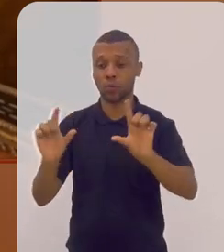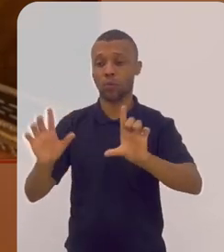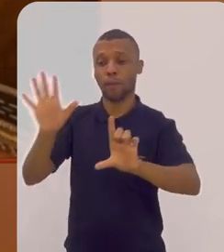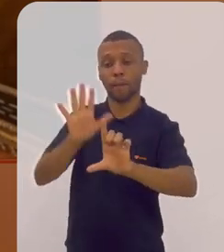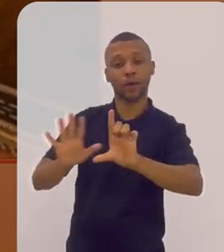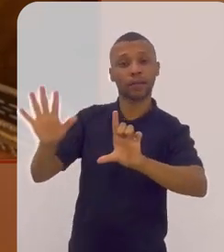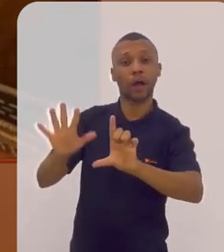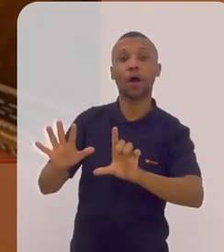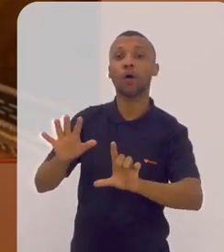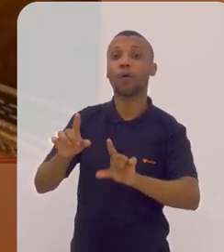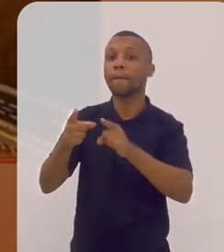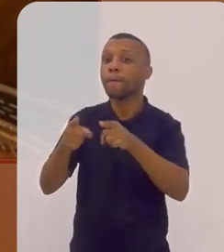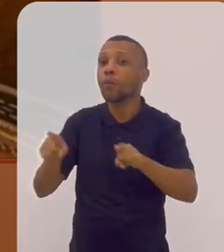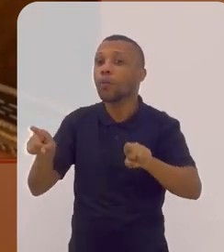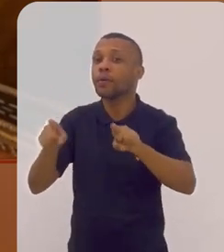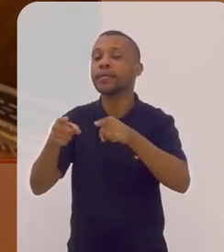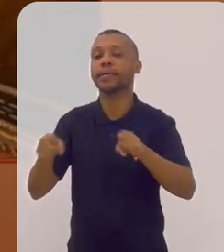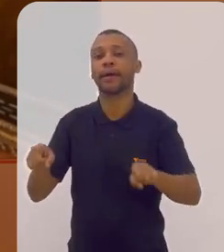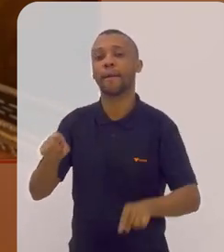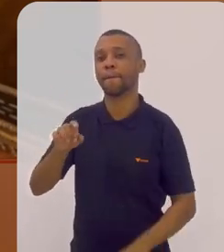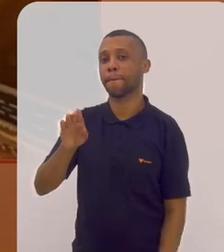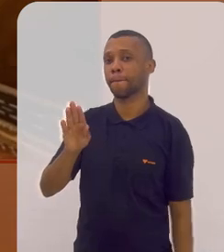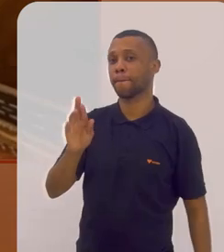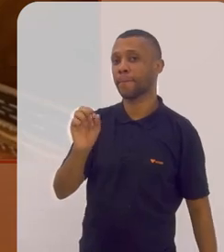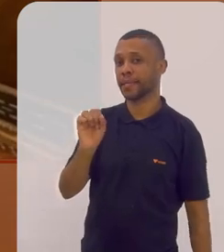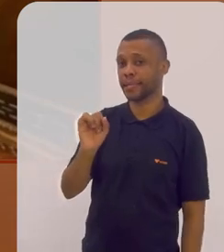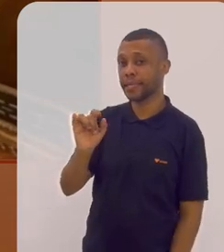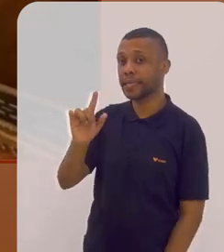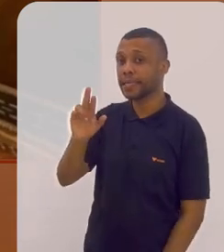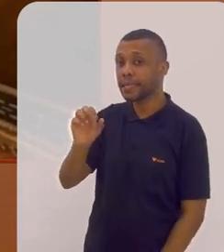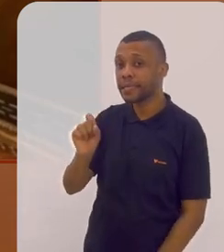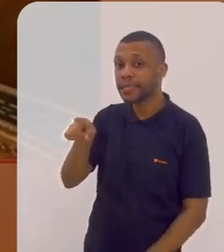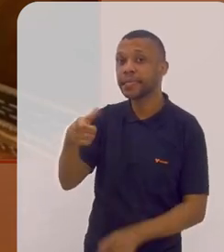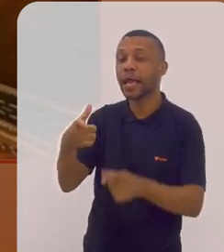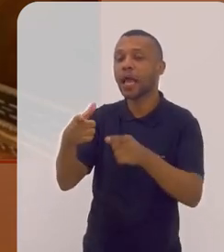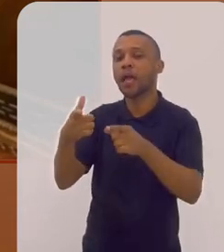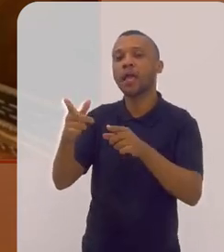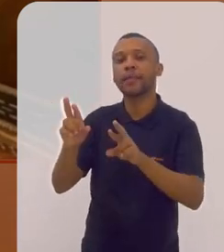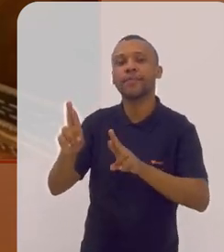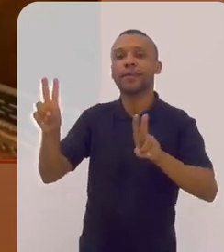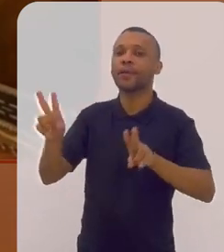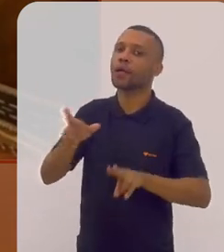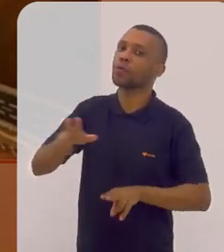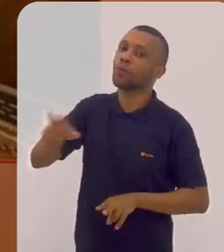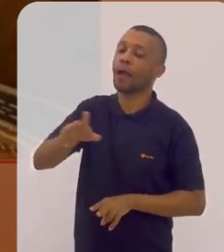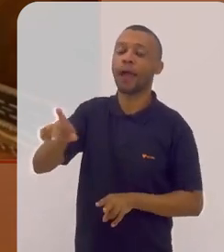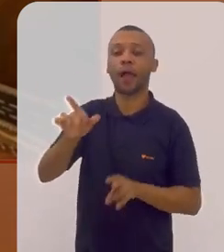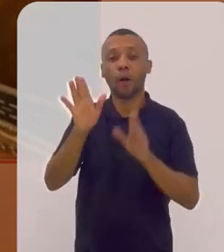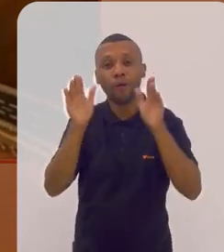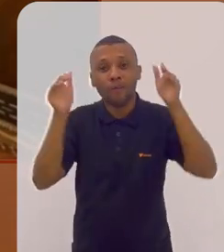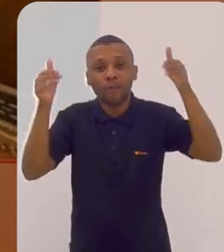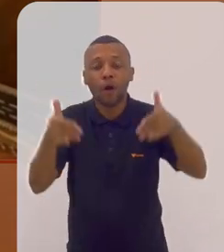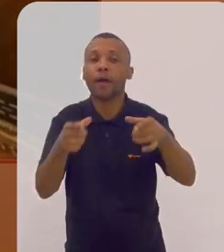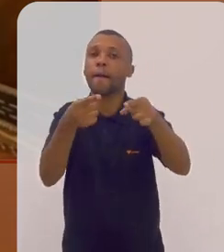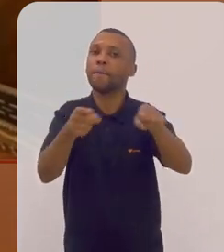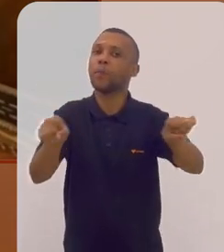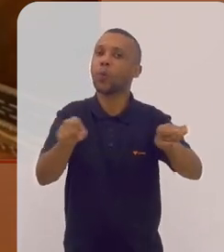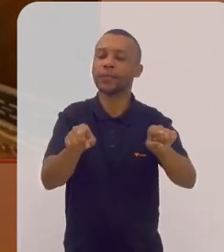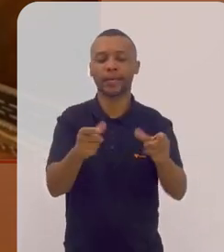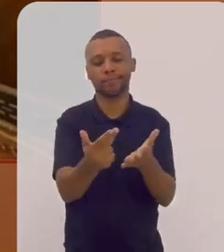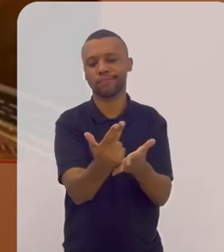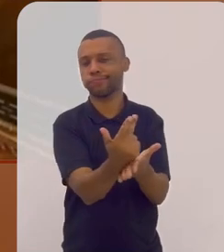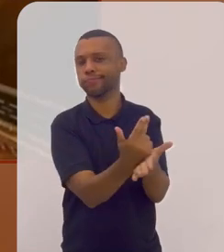no portal Música Brasilis não tem essa distinção. O recorte é música escrita, música que precisa de